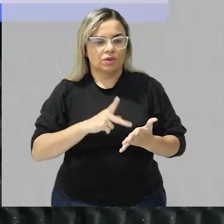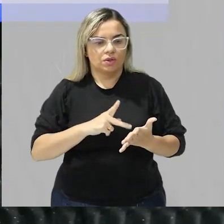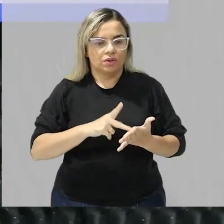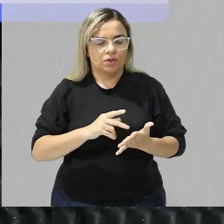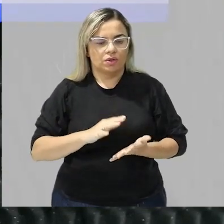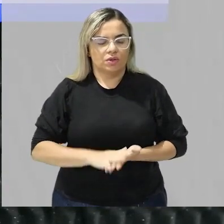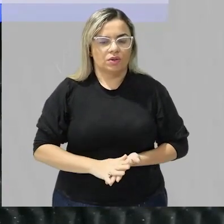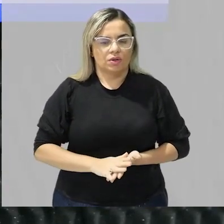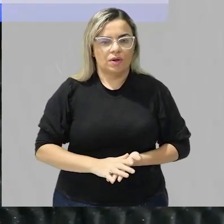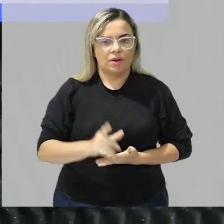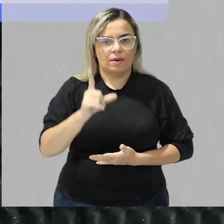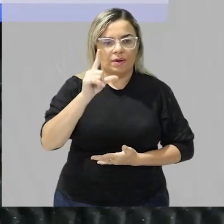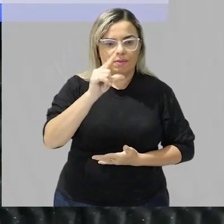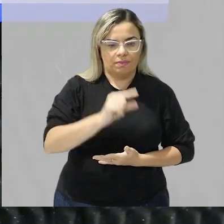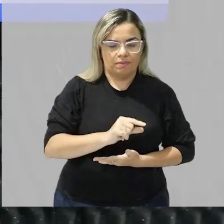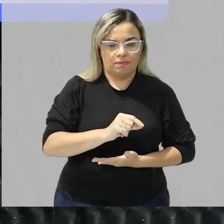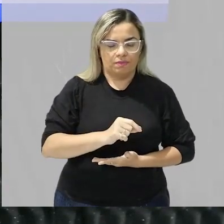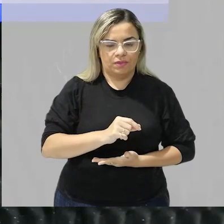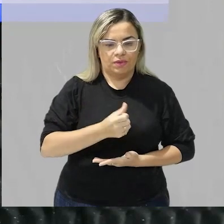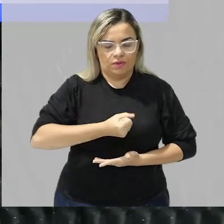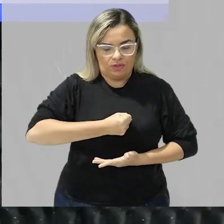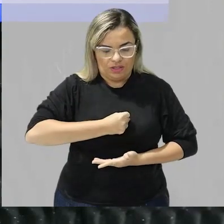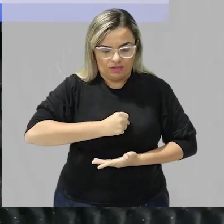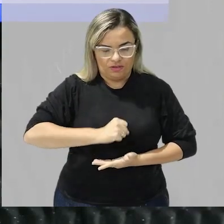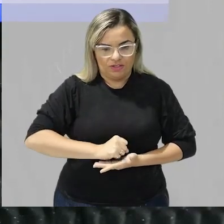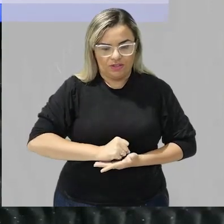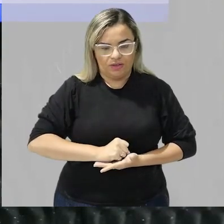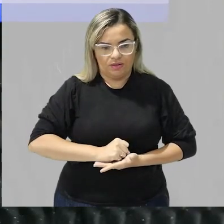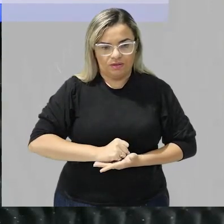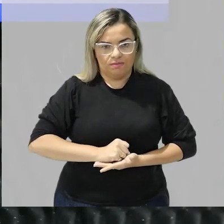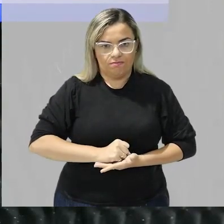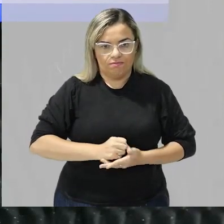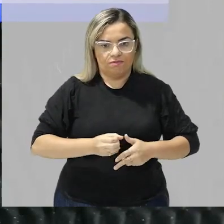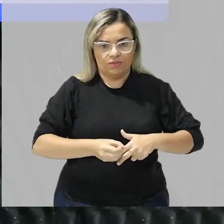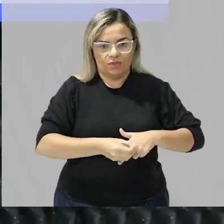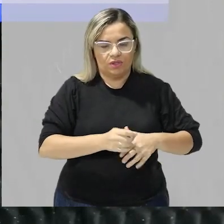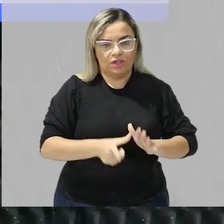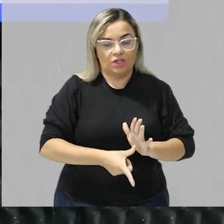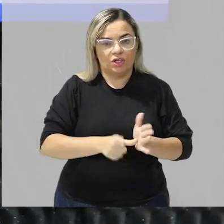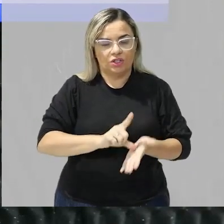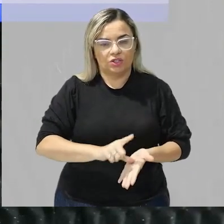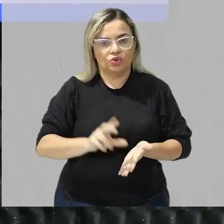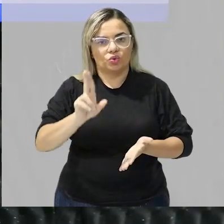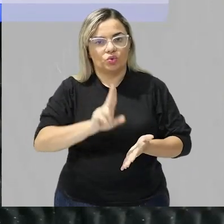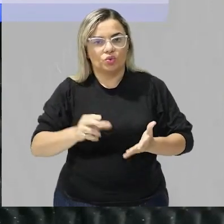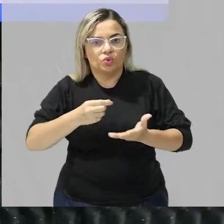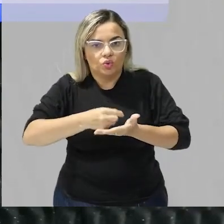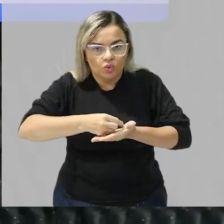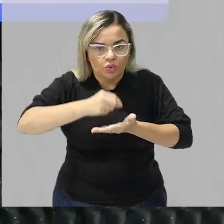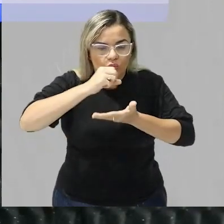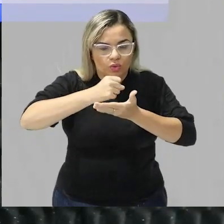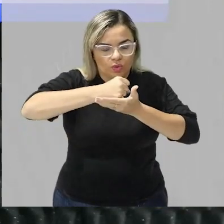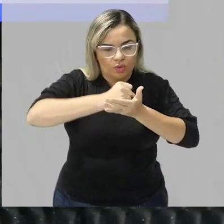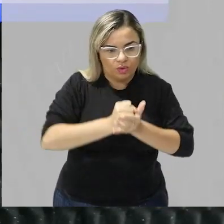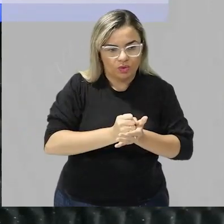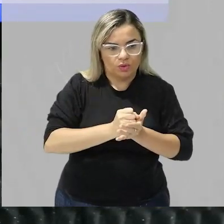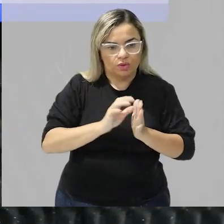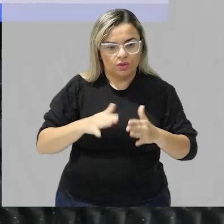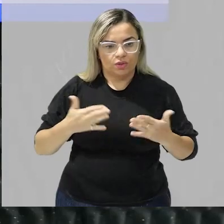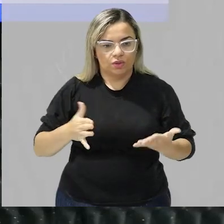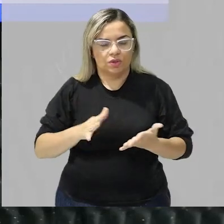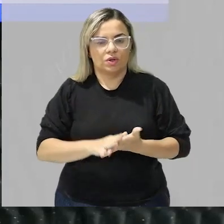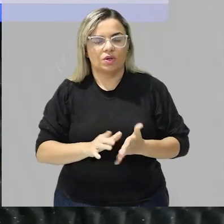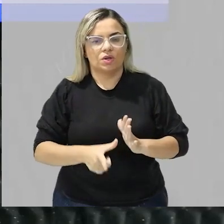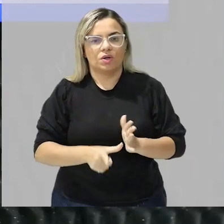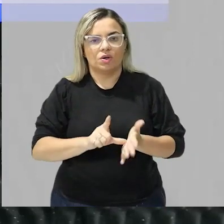está menos concentrada nas fezes antes do medicamento por quê? porque antes de se tomar o medicamento